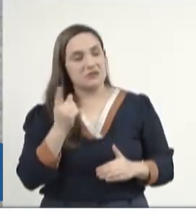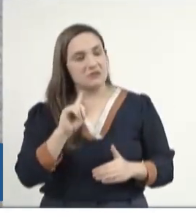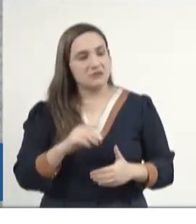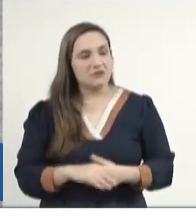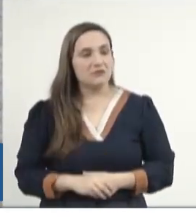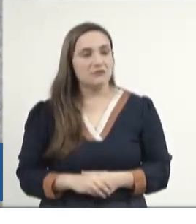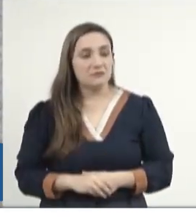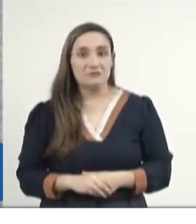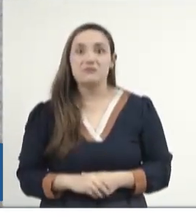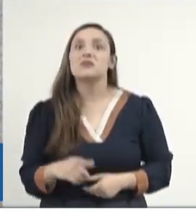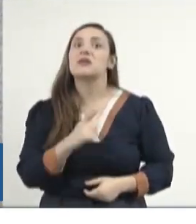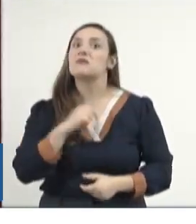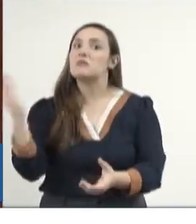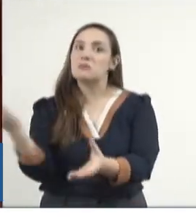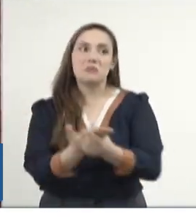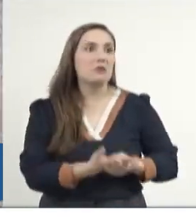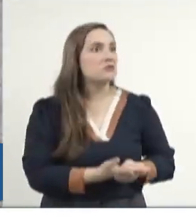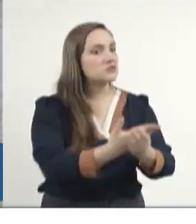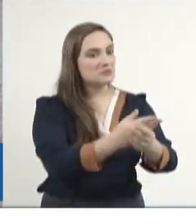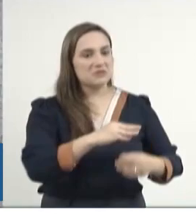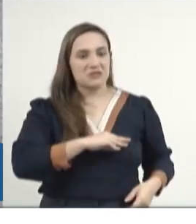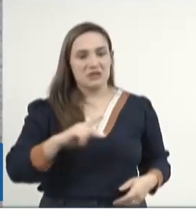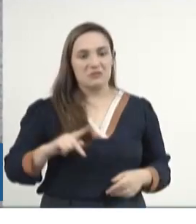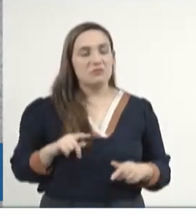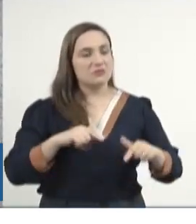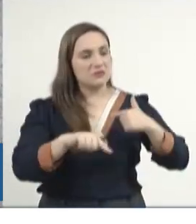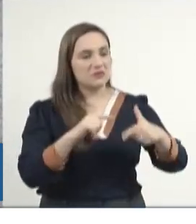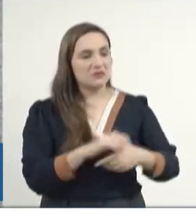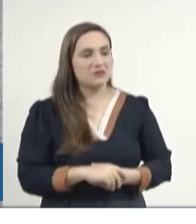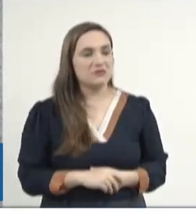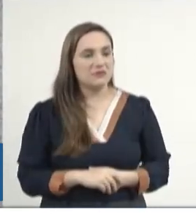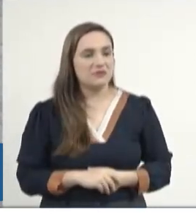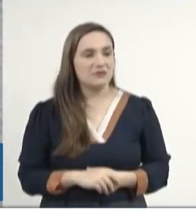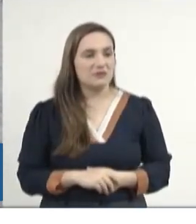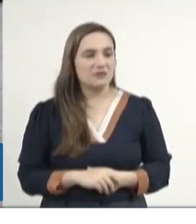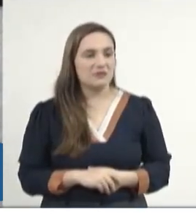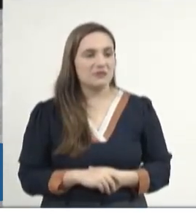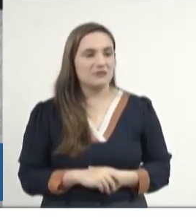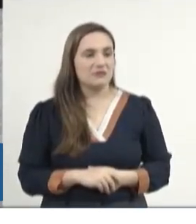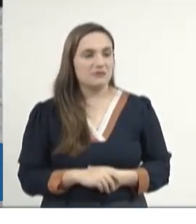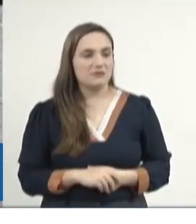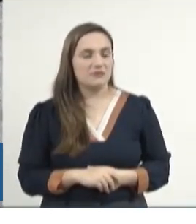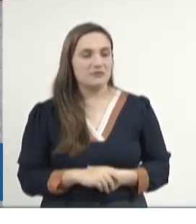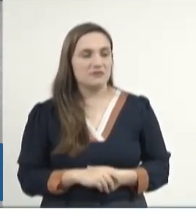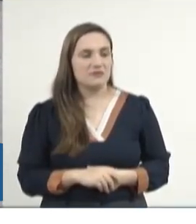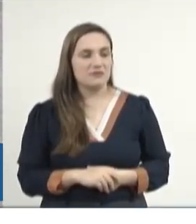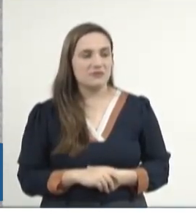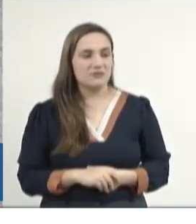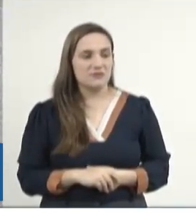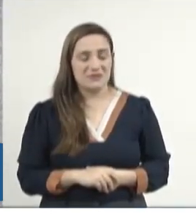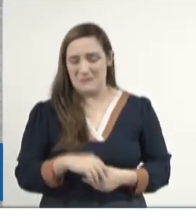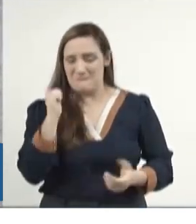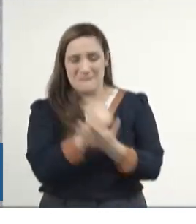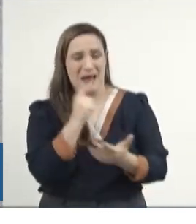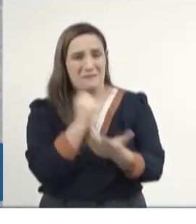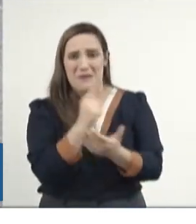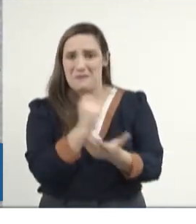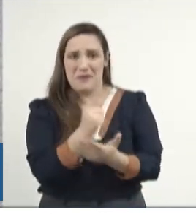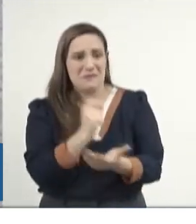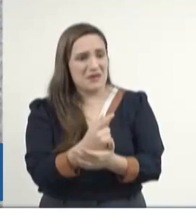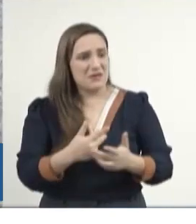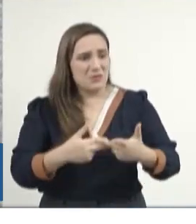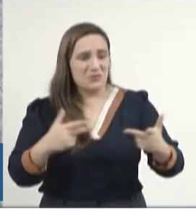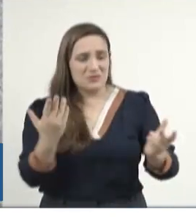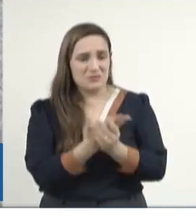ao Ministério do Trabalho, na Justiça do Trabalho, fui obrigado a pagar dinheiro que eu não tinha, porque eu estava